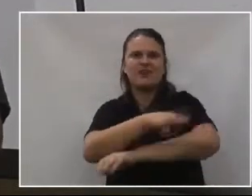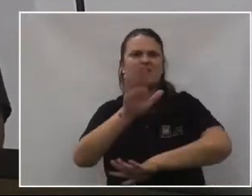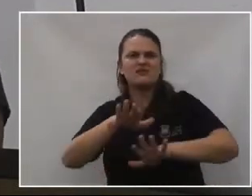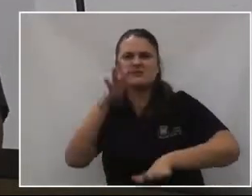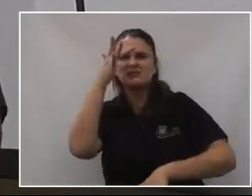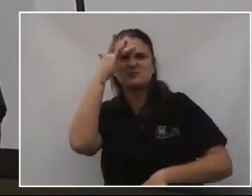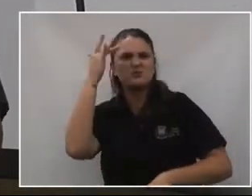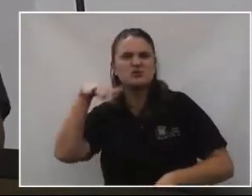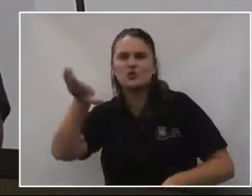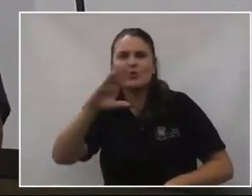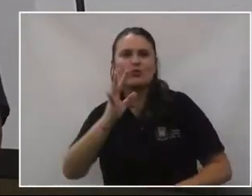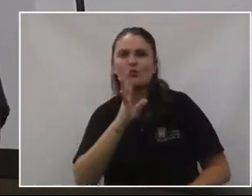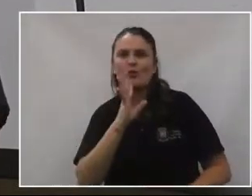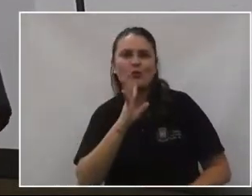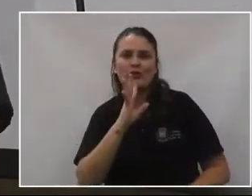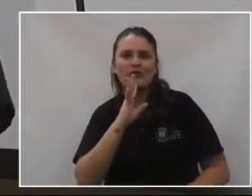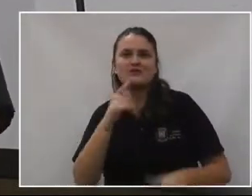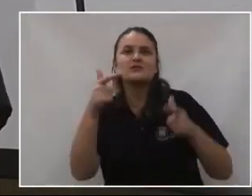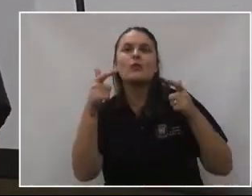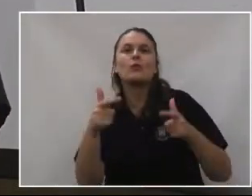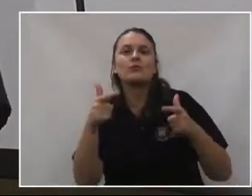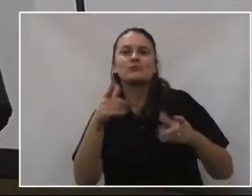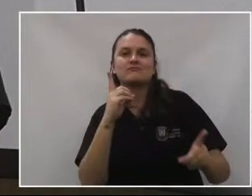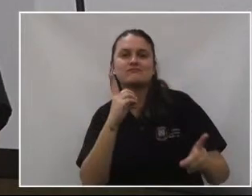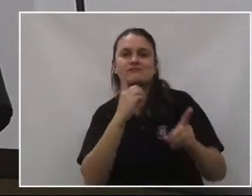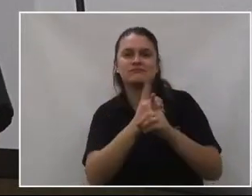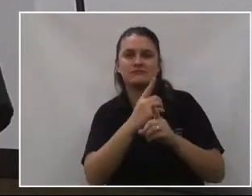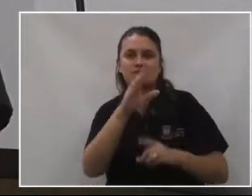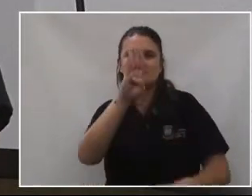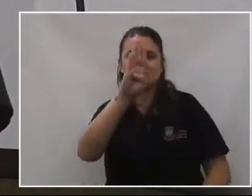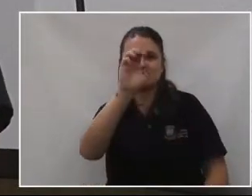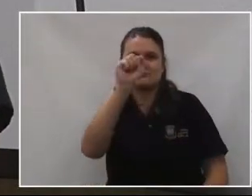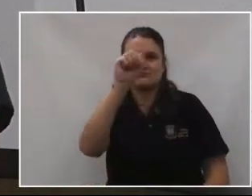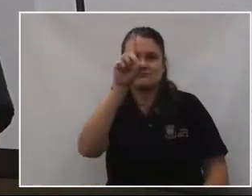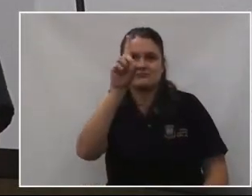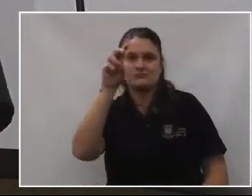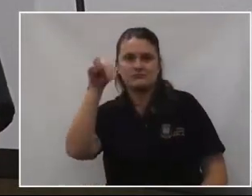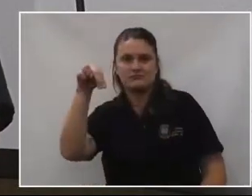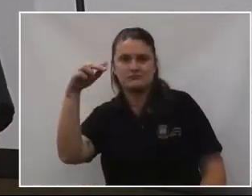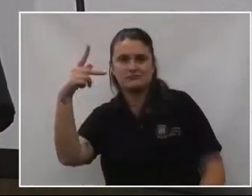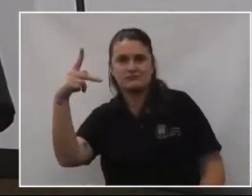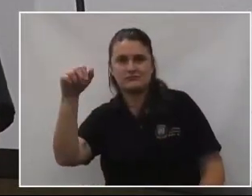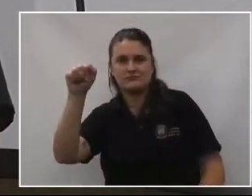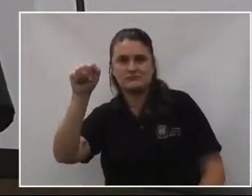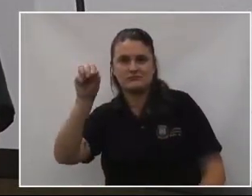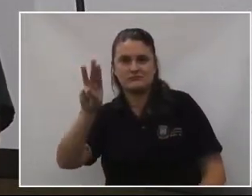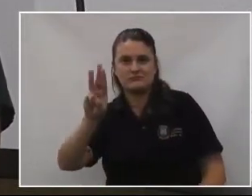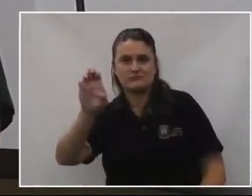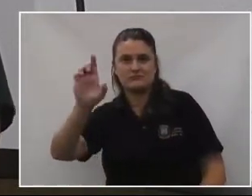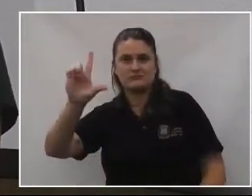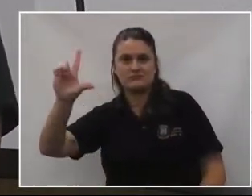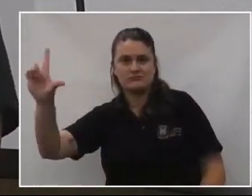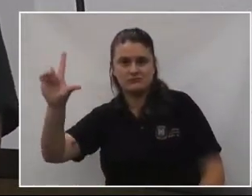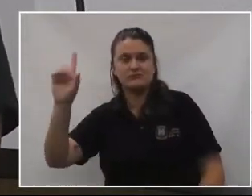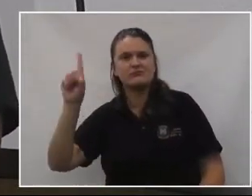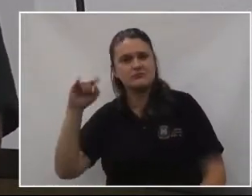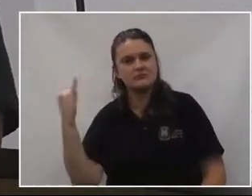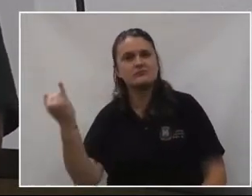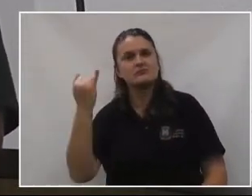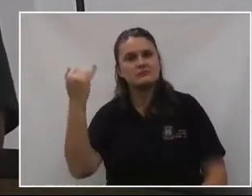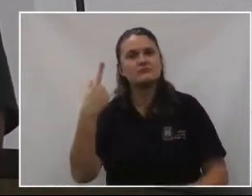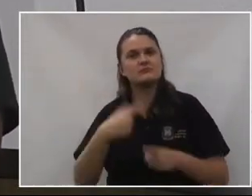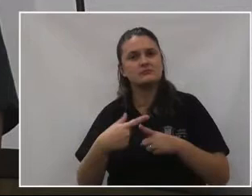sabem, não sei daqui, se sabem localizar onde é a Praça Baden Powell. E é importante, porque a União da Vitória